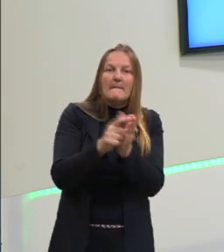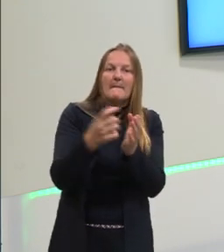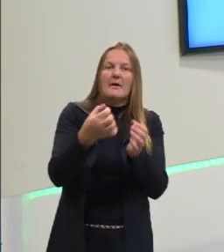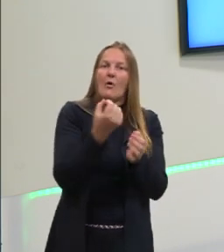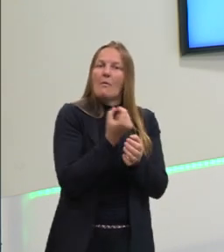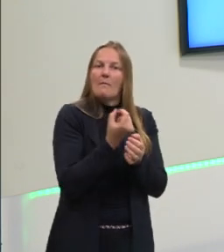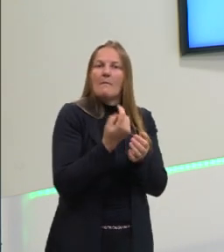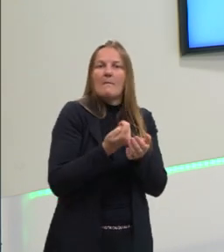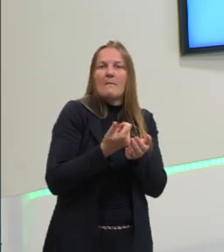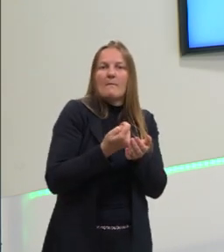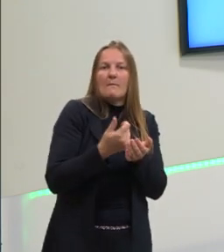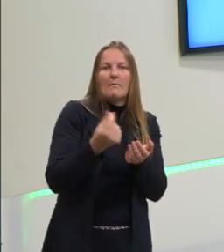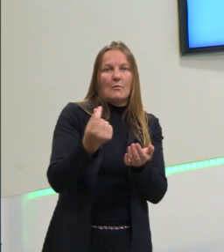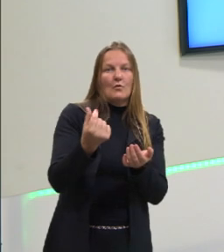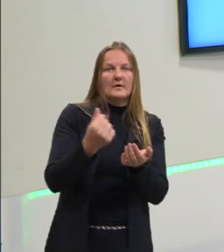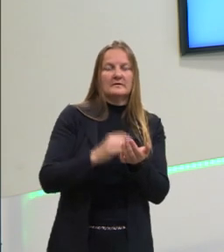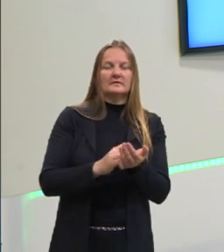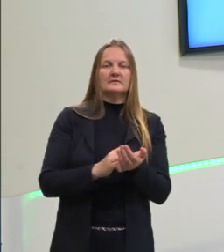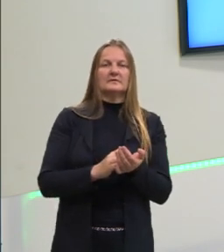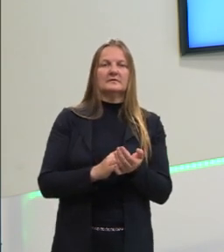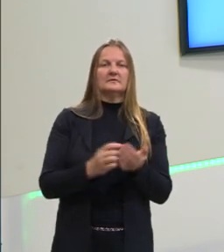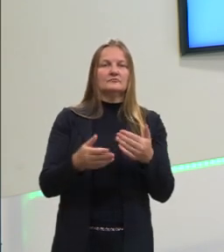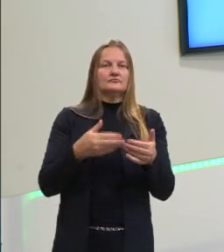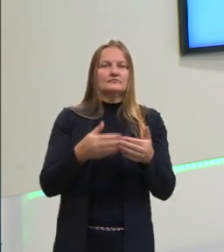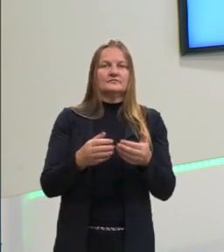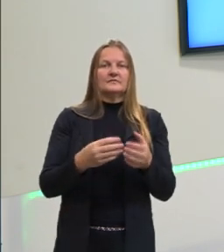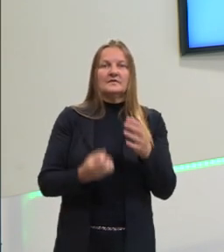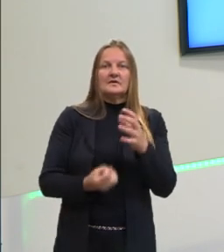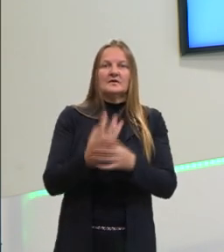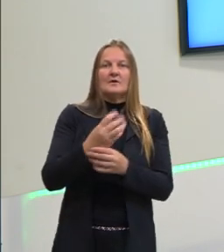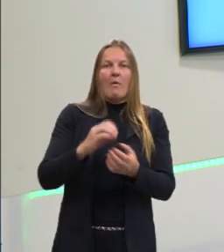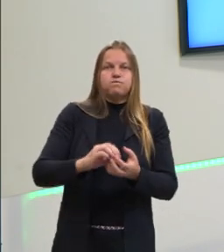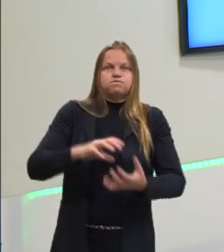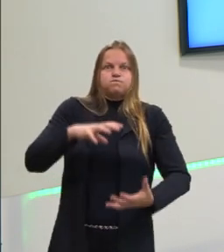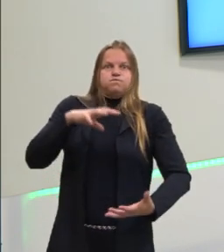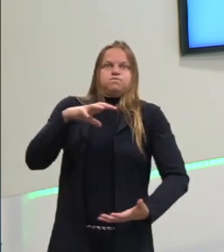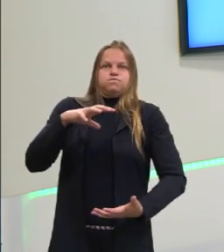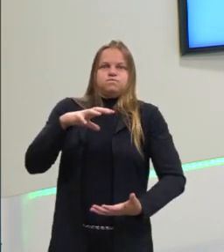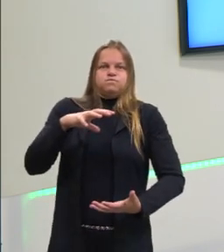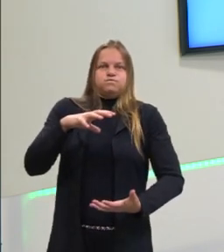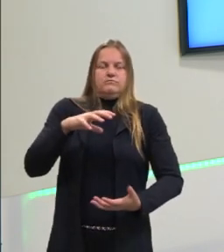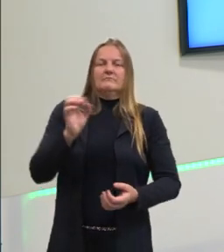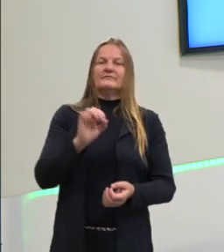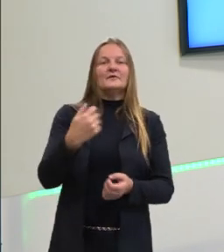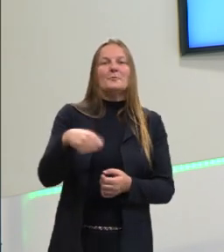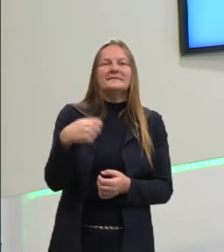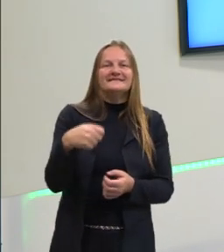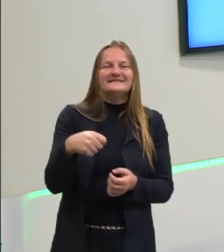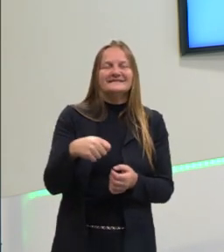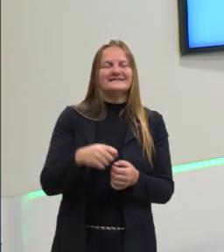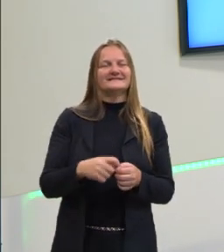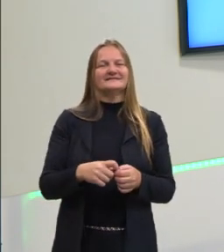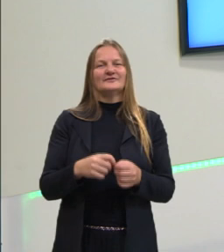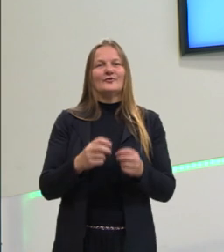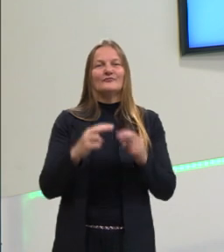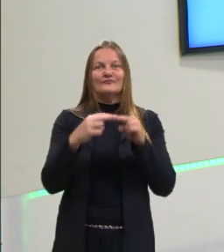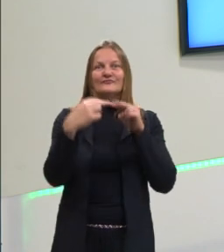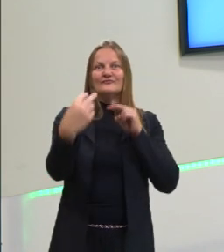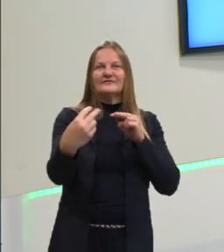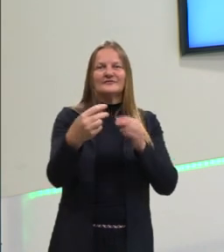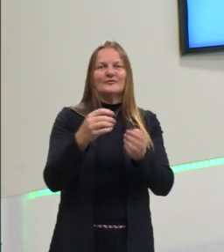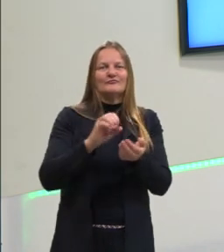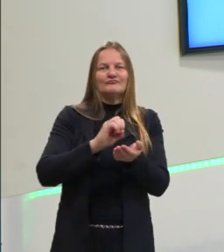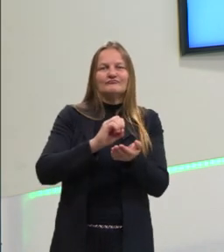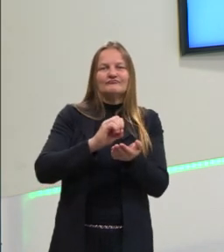um bem que cria algum volume, então é uma coisa que facilita na questão social e de